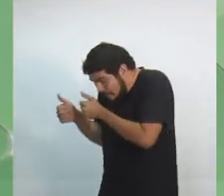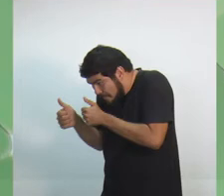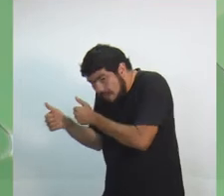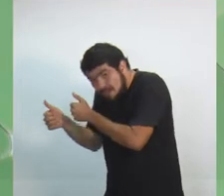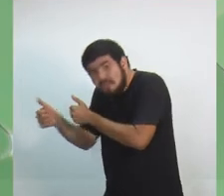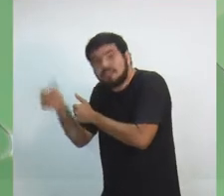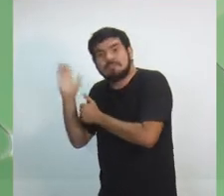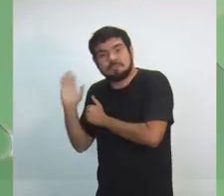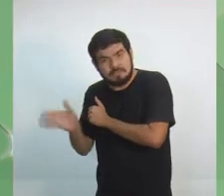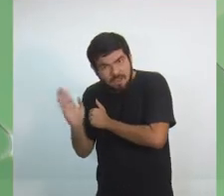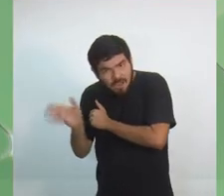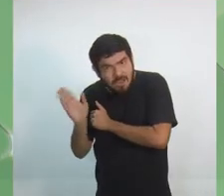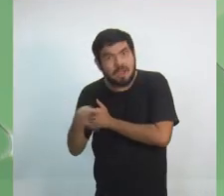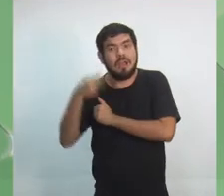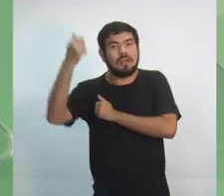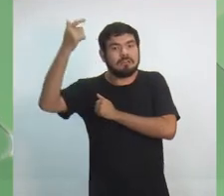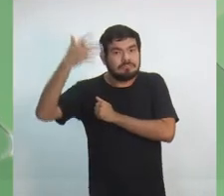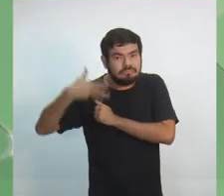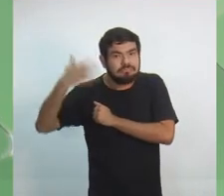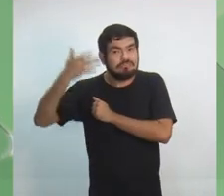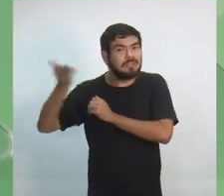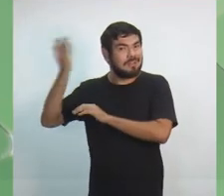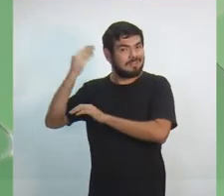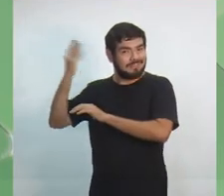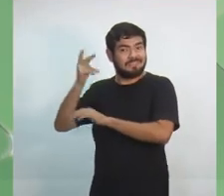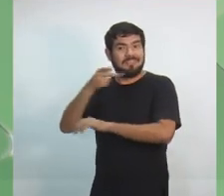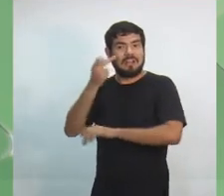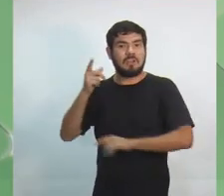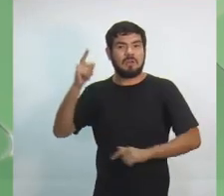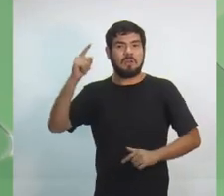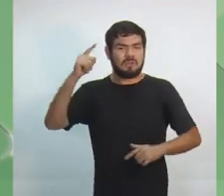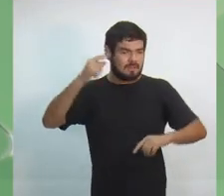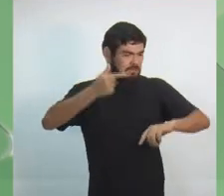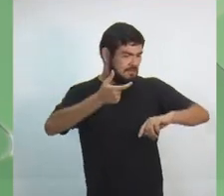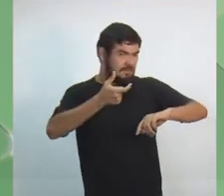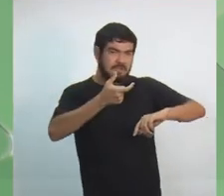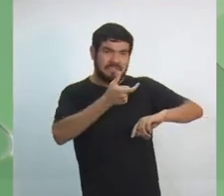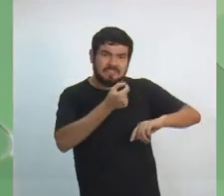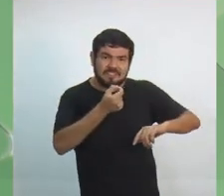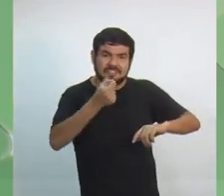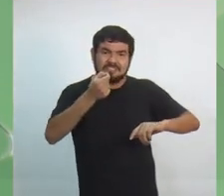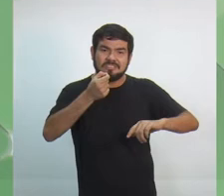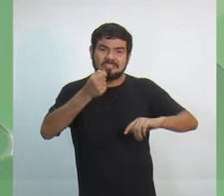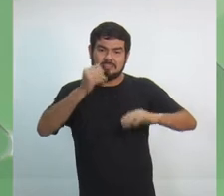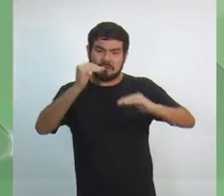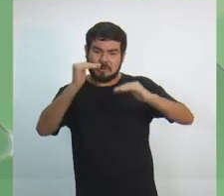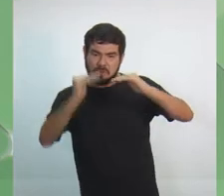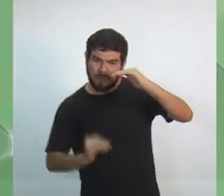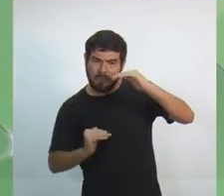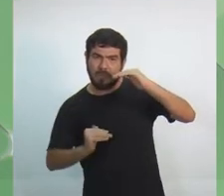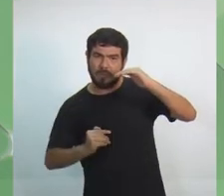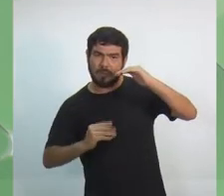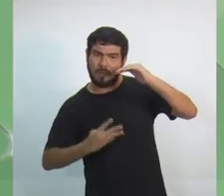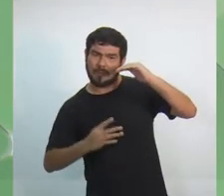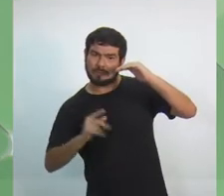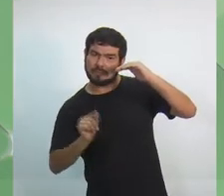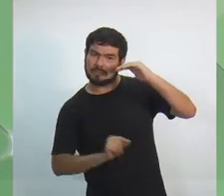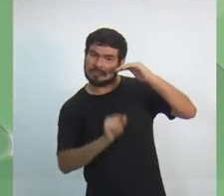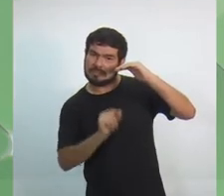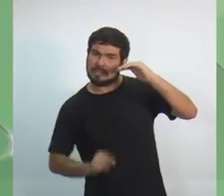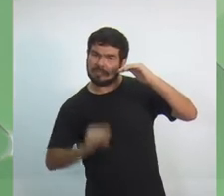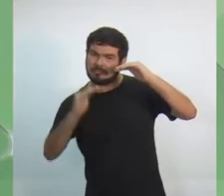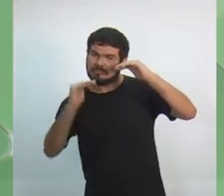Como foi colocado agora a questão da redução de 20% para 4% dos concentrados, eles querem matar